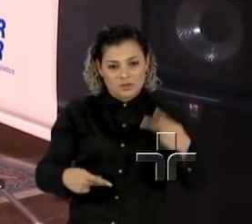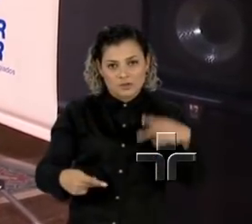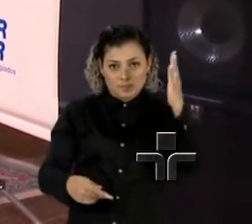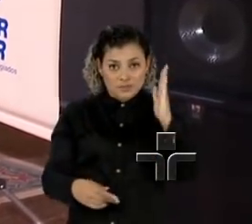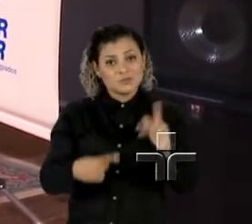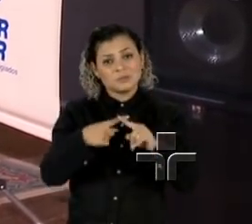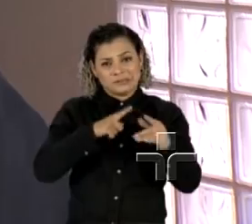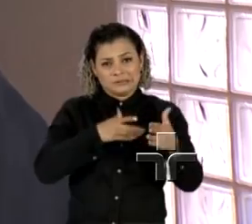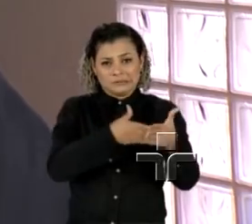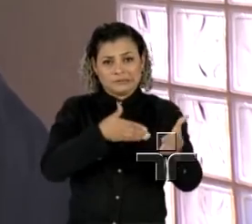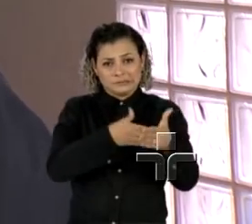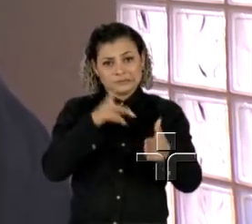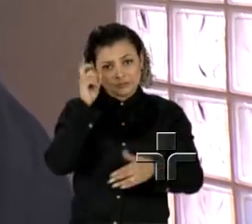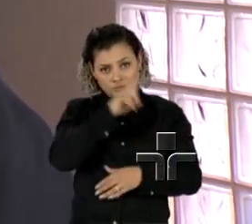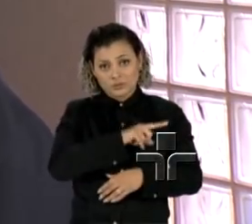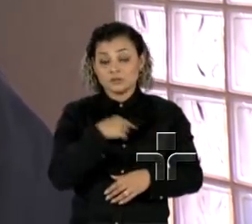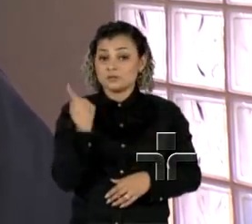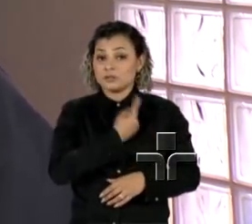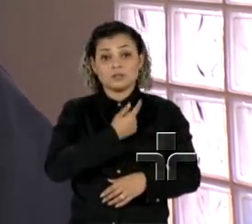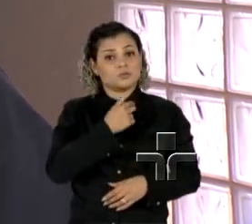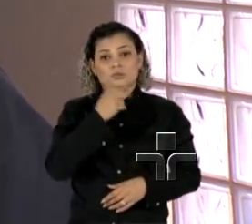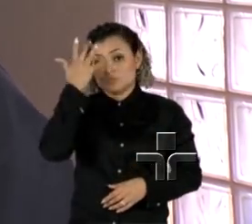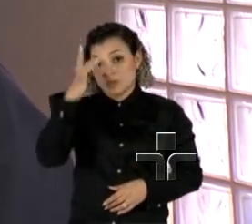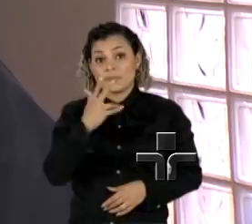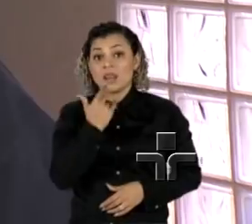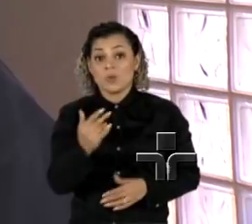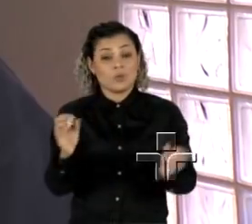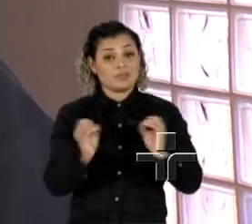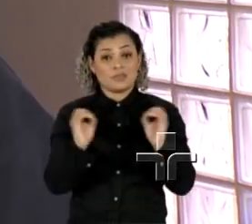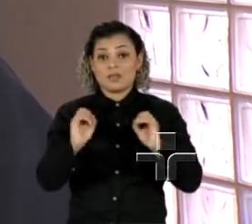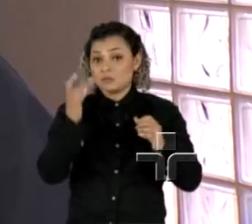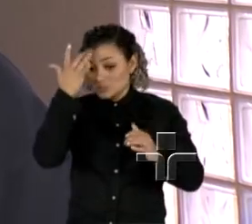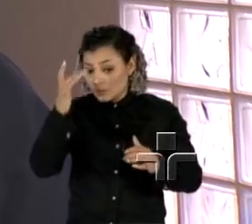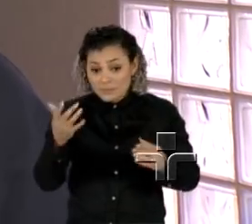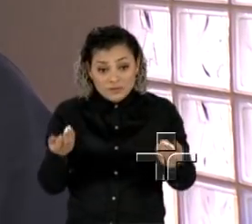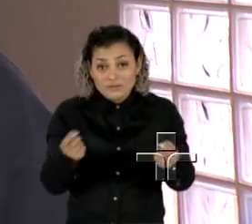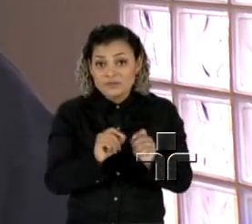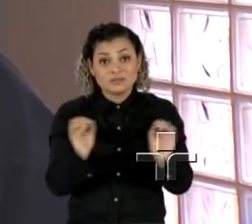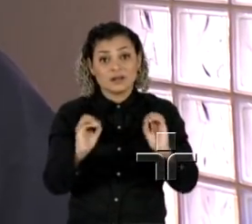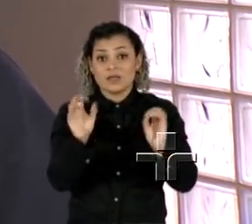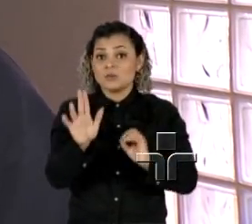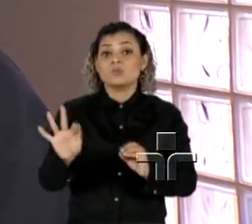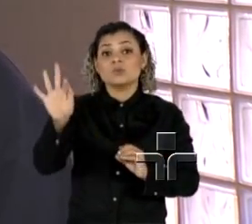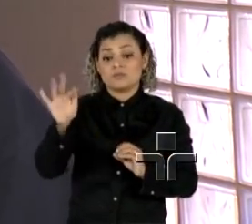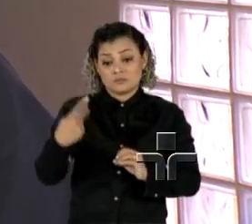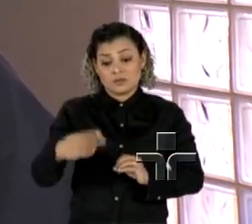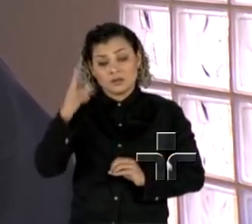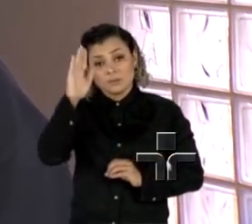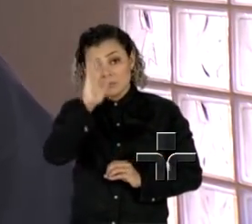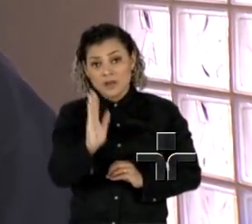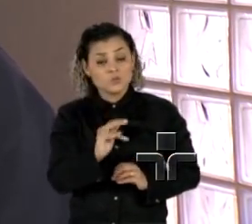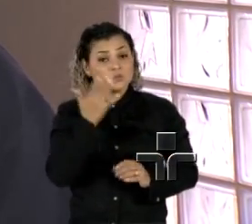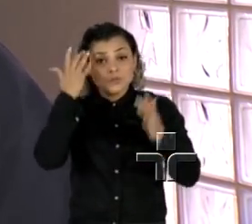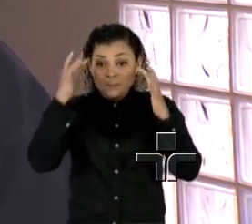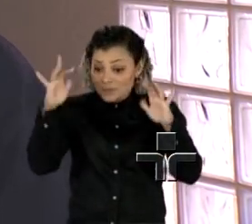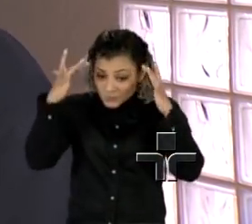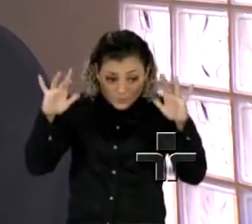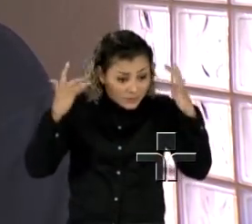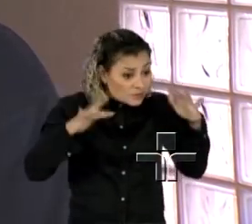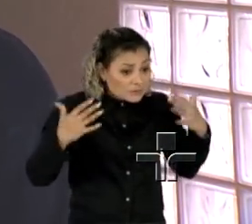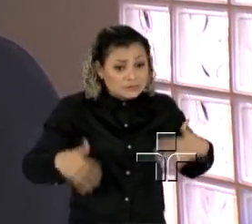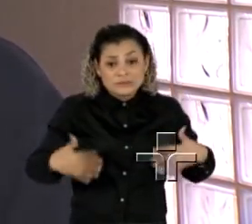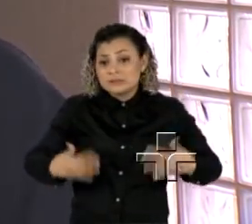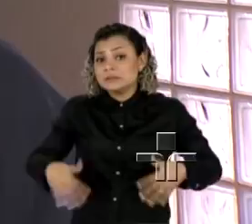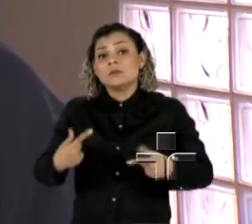muitas dificuldades. A gente não falava língua, não sabia nada, não sabia que universidade tem aqui no Brasil e nem tinha tempo para pensar nisso,